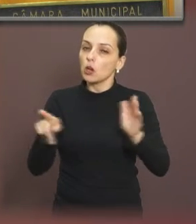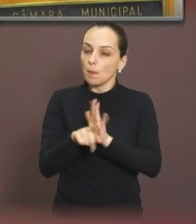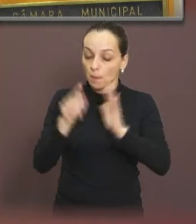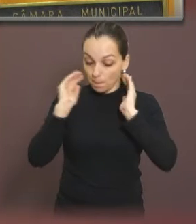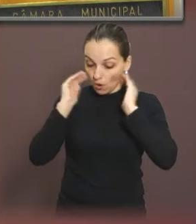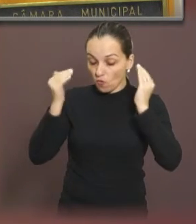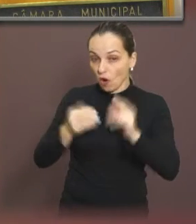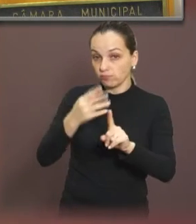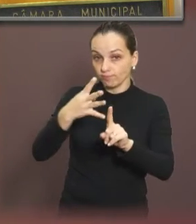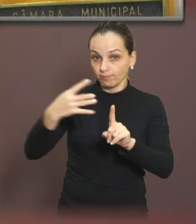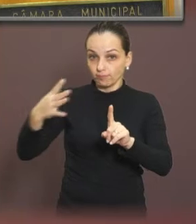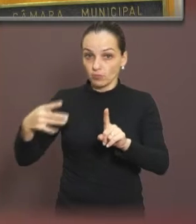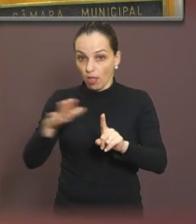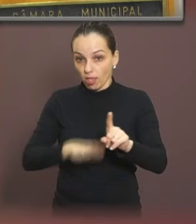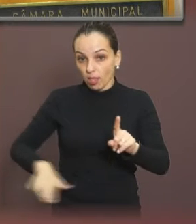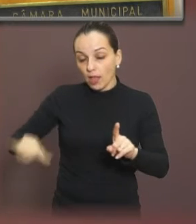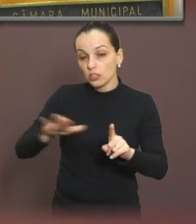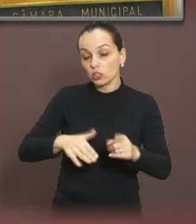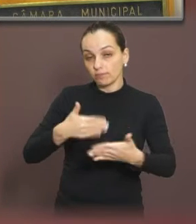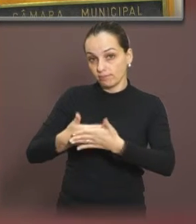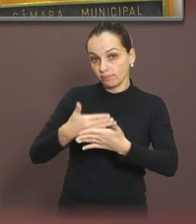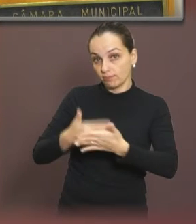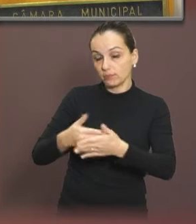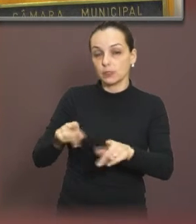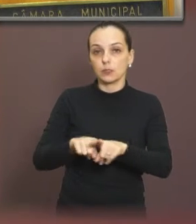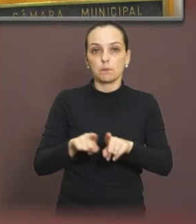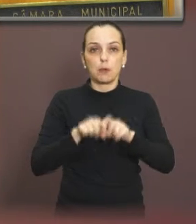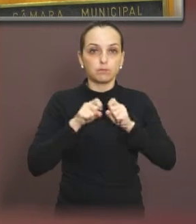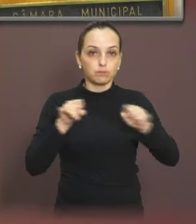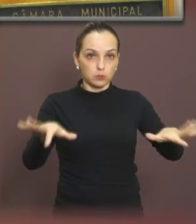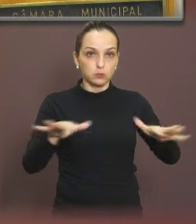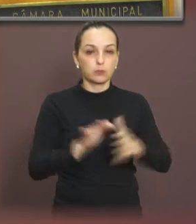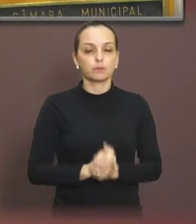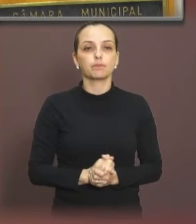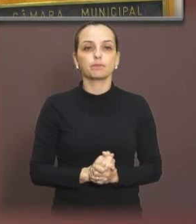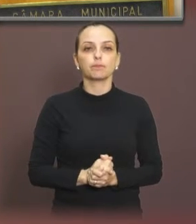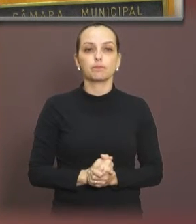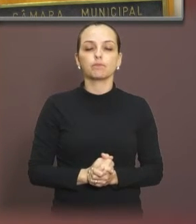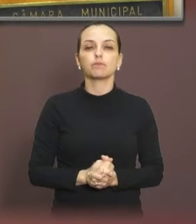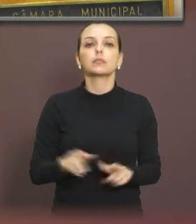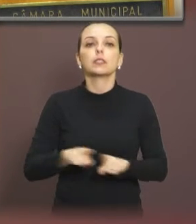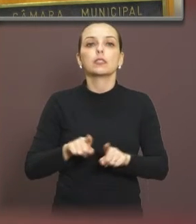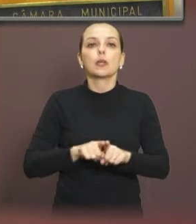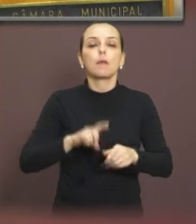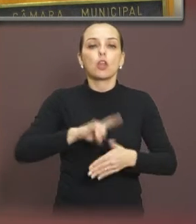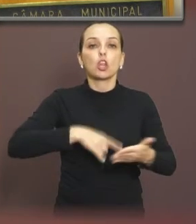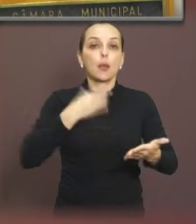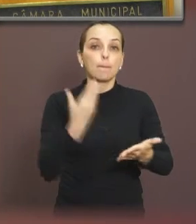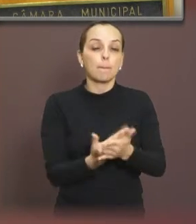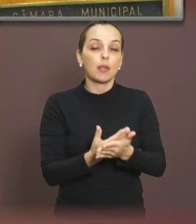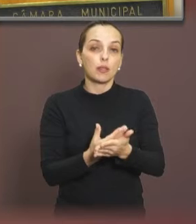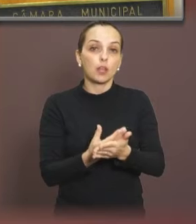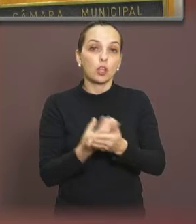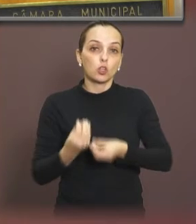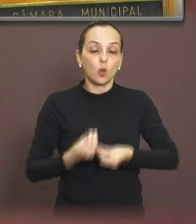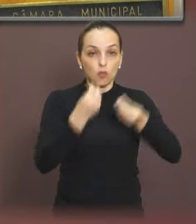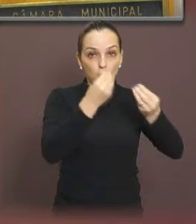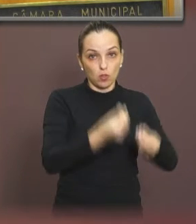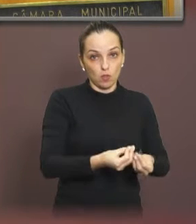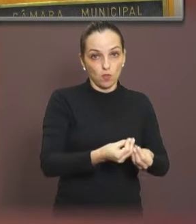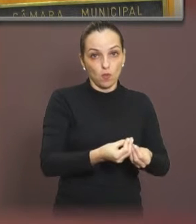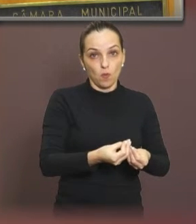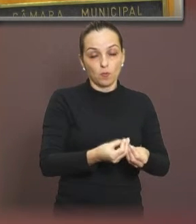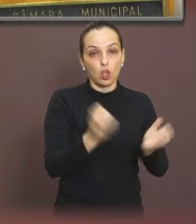reconhecida aí pela região também. Próximo slide, por favor. Nós temos um requerimento que nós enviamos ao